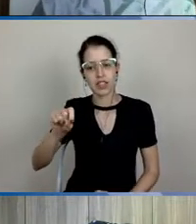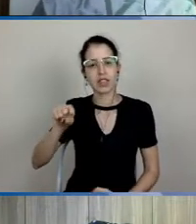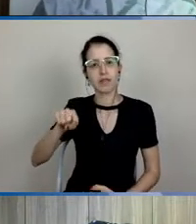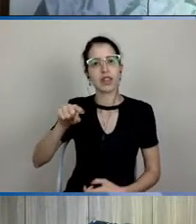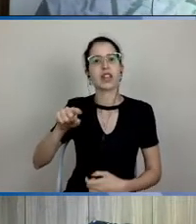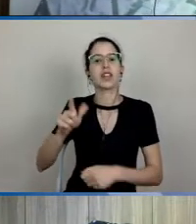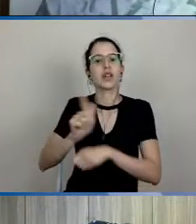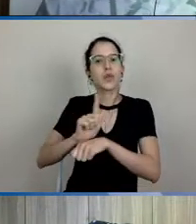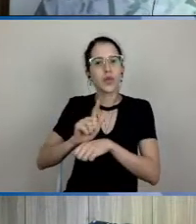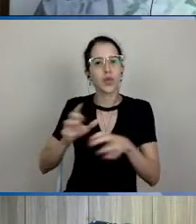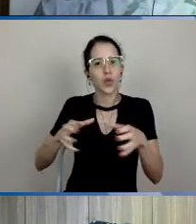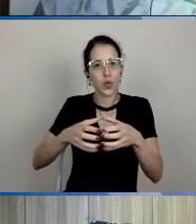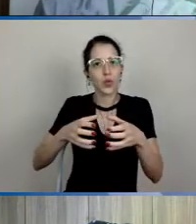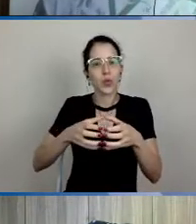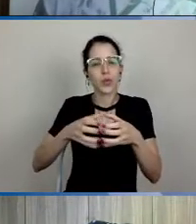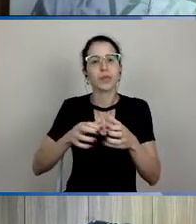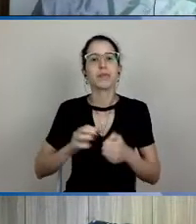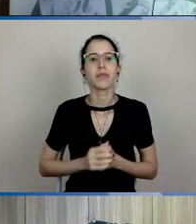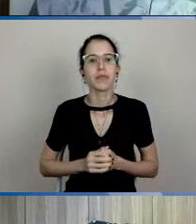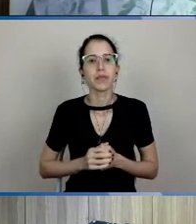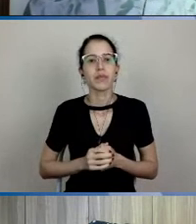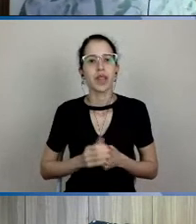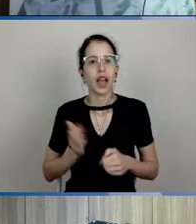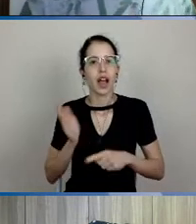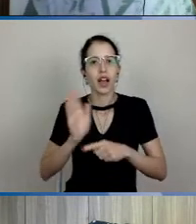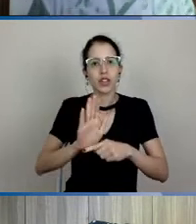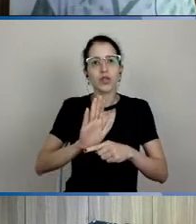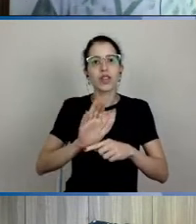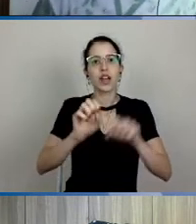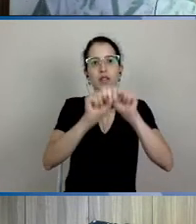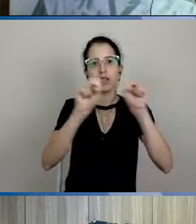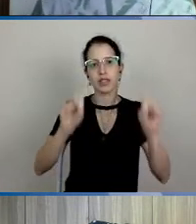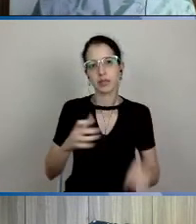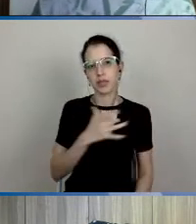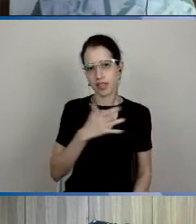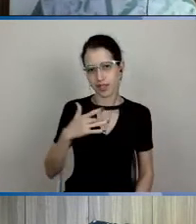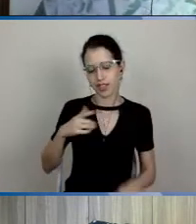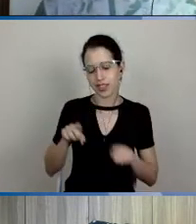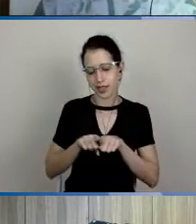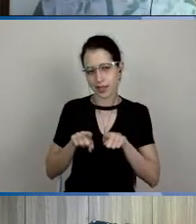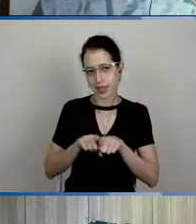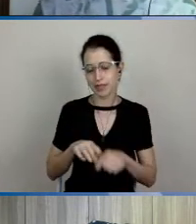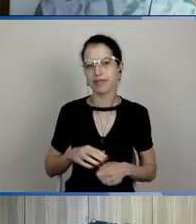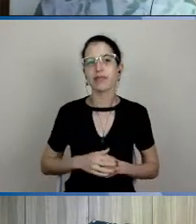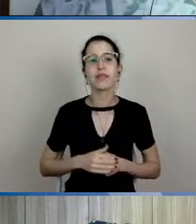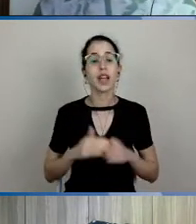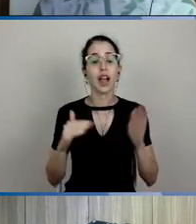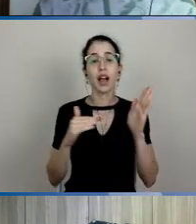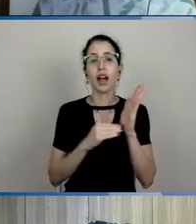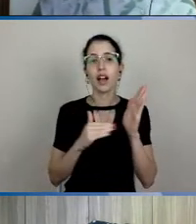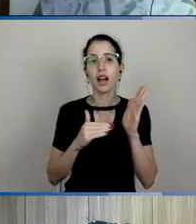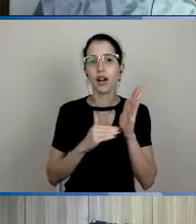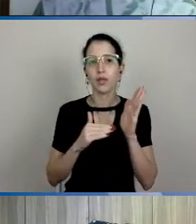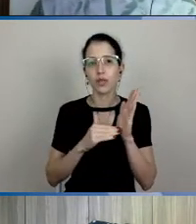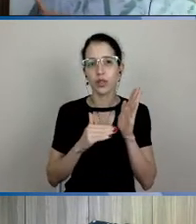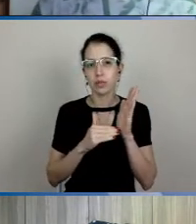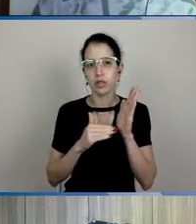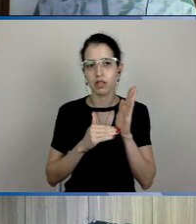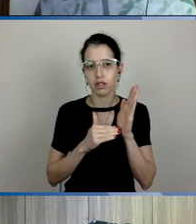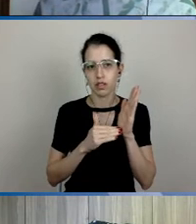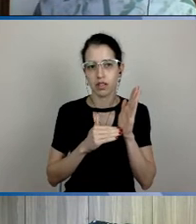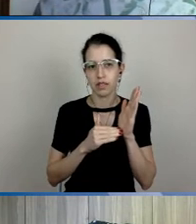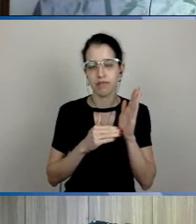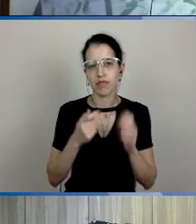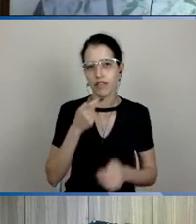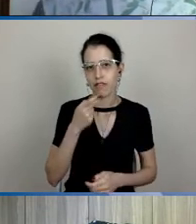com o sistema de saúde. Então, veja bem, agora, essa última resolução do comitê de, ah, liberou os